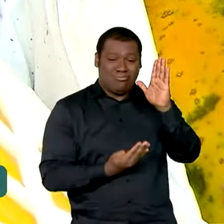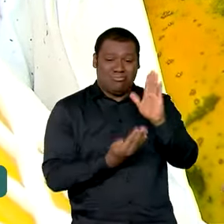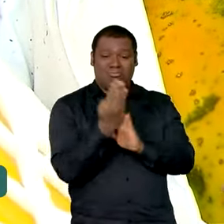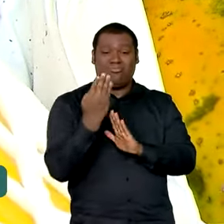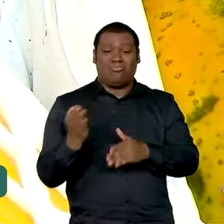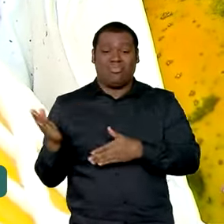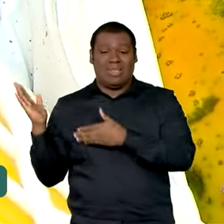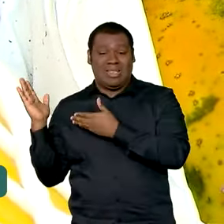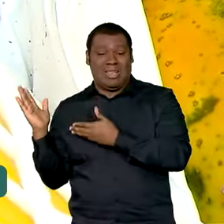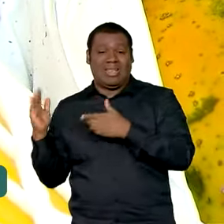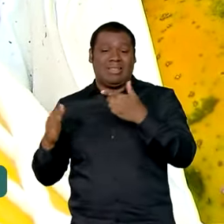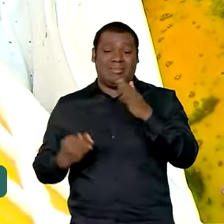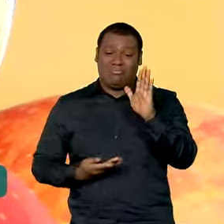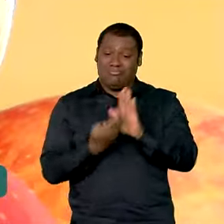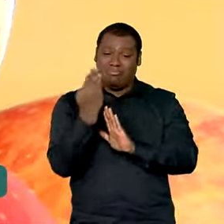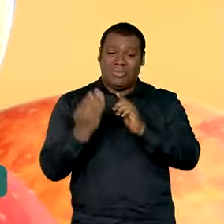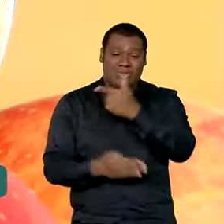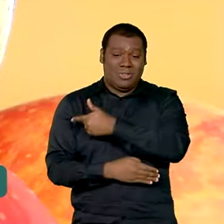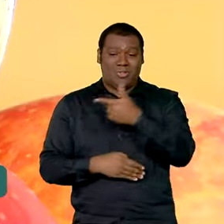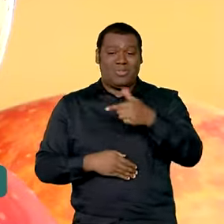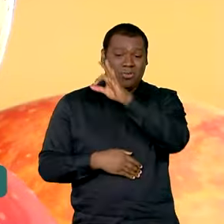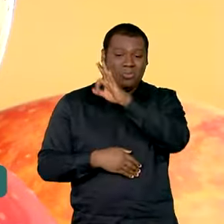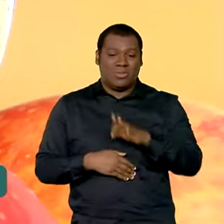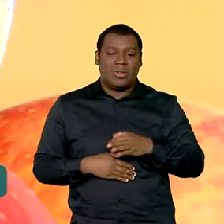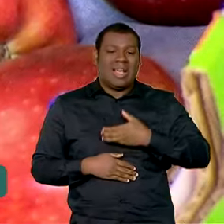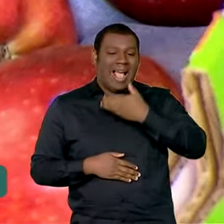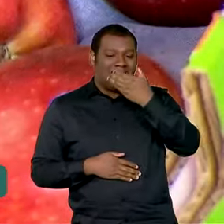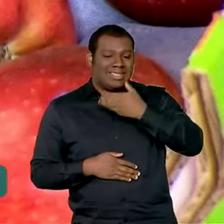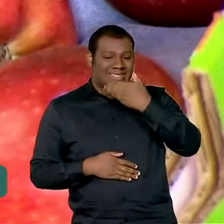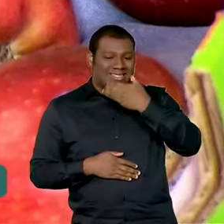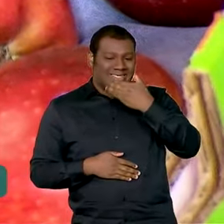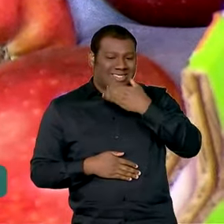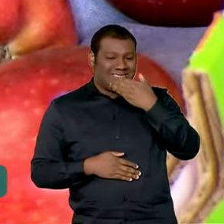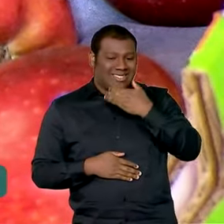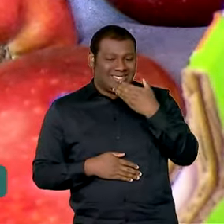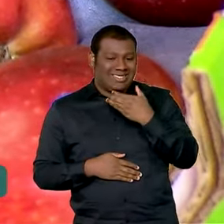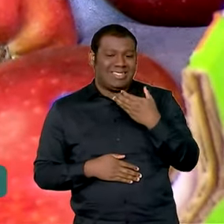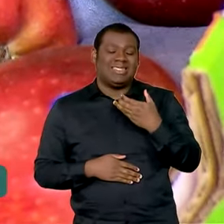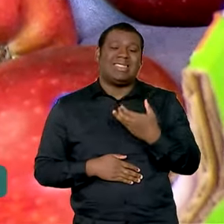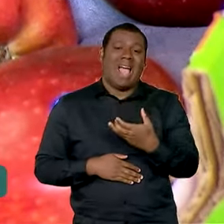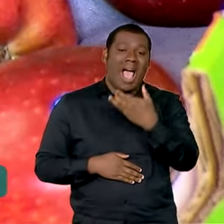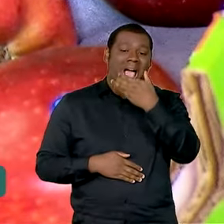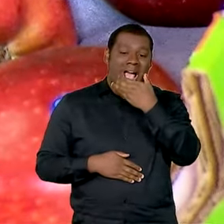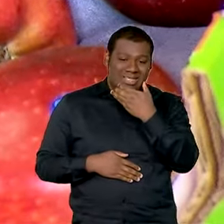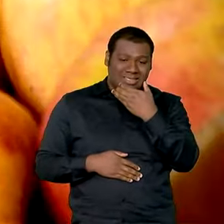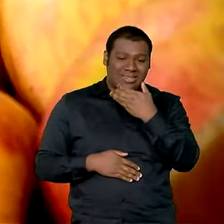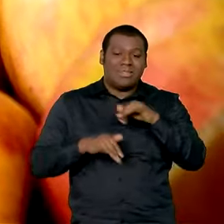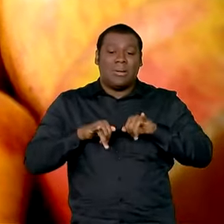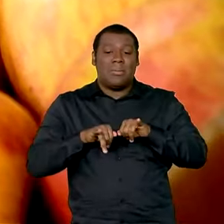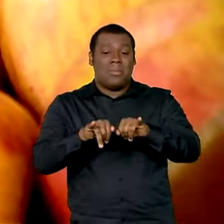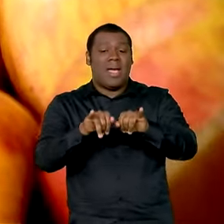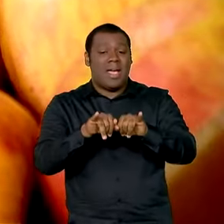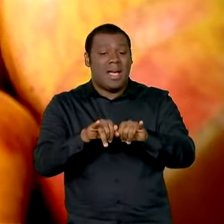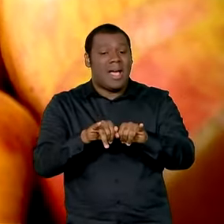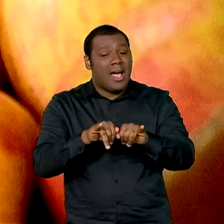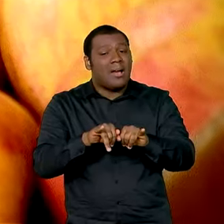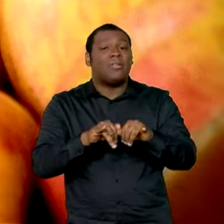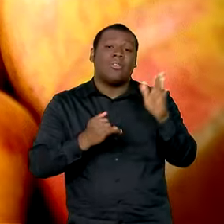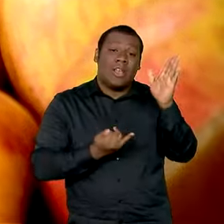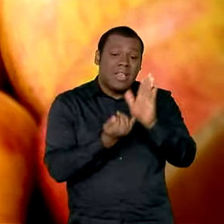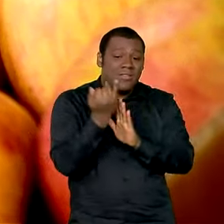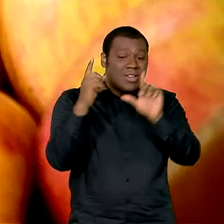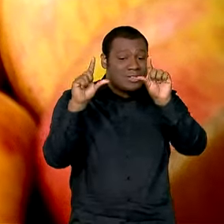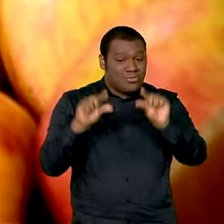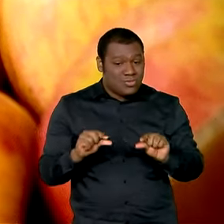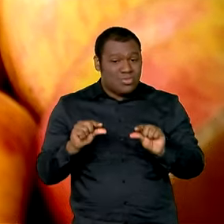cerca de 22%. Já a maçã, nos principais entrepostos atacadistas, teve leve queda de